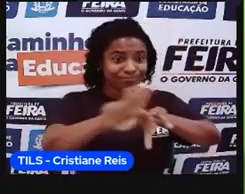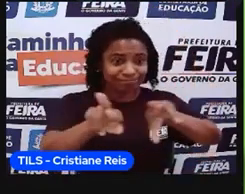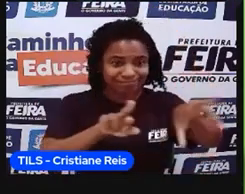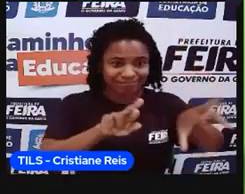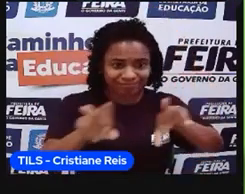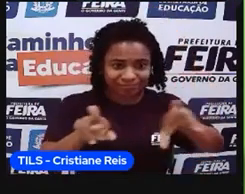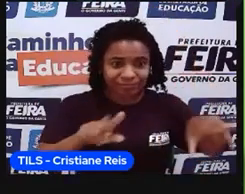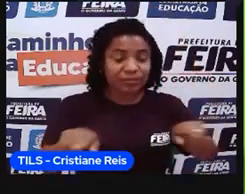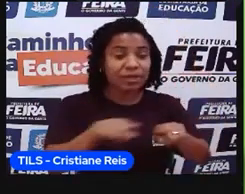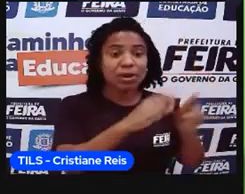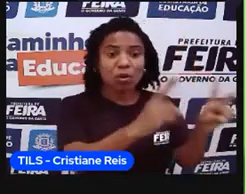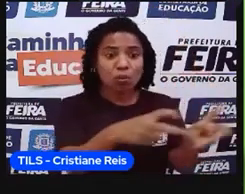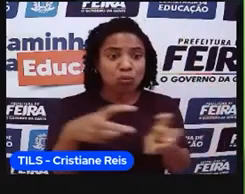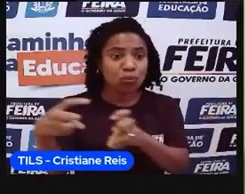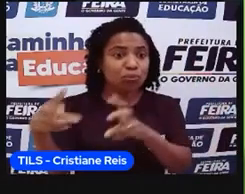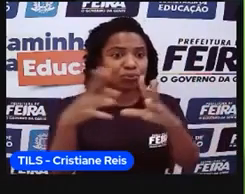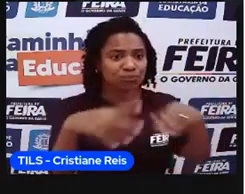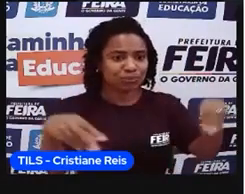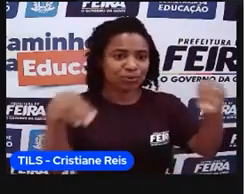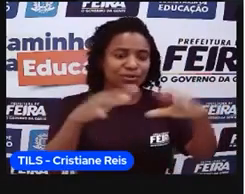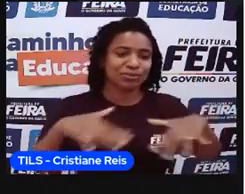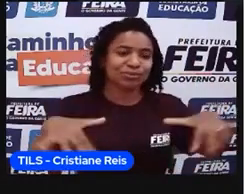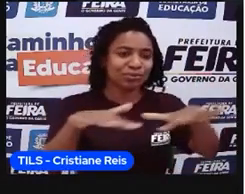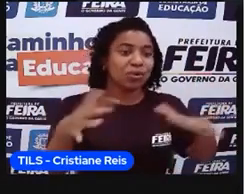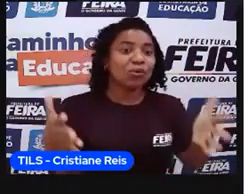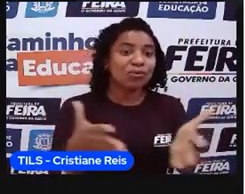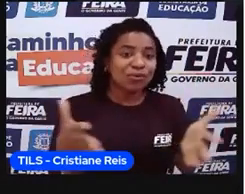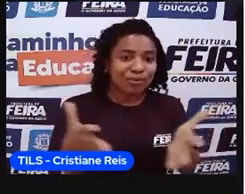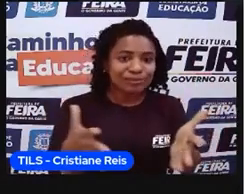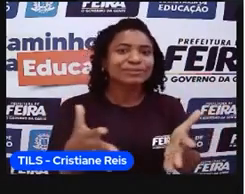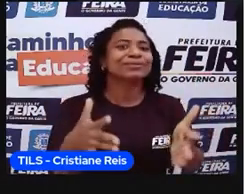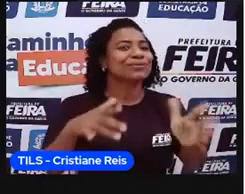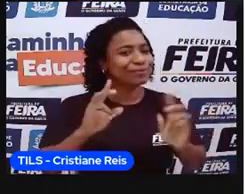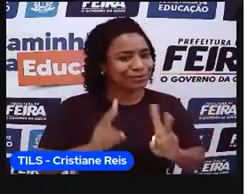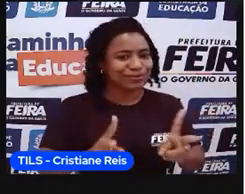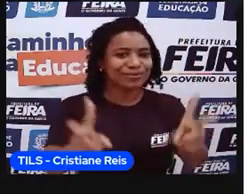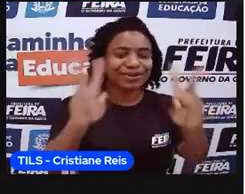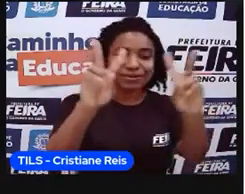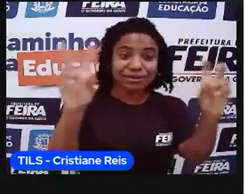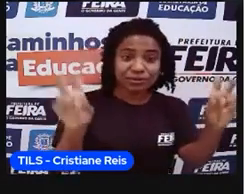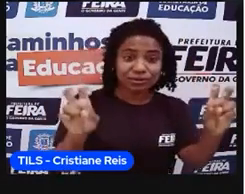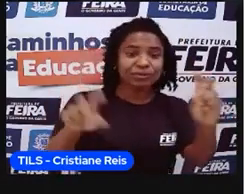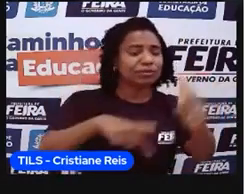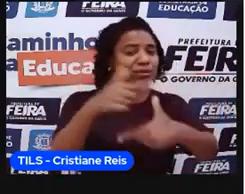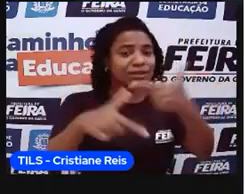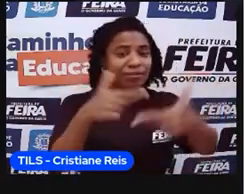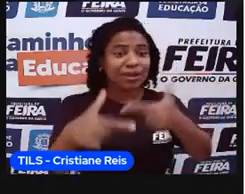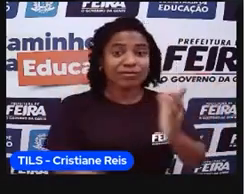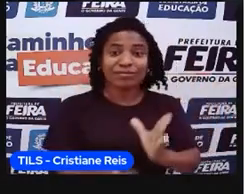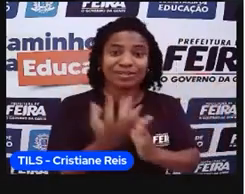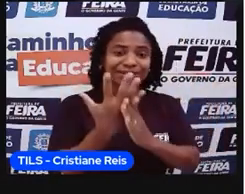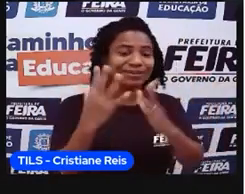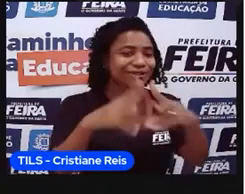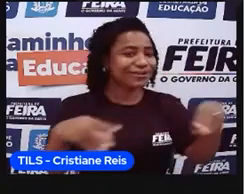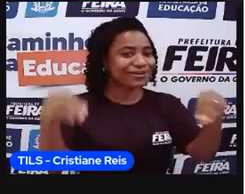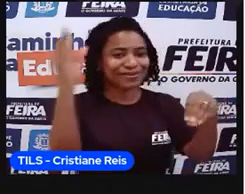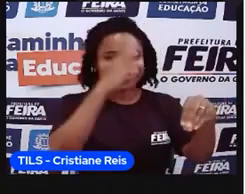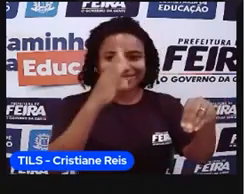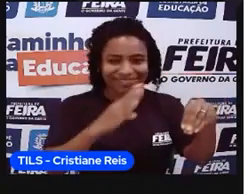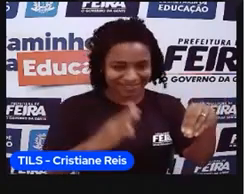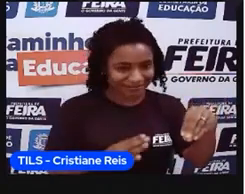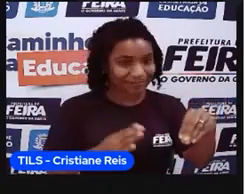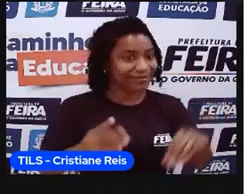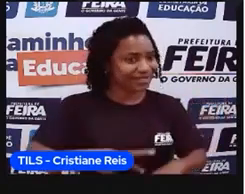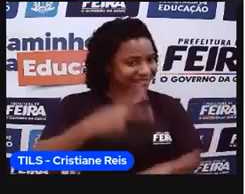vamos dar continuidade, né? Aos assuntos, estudando o trabalho e a formação territorial brasileira. E como eu já falei para vocês,